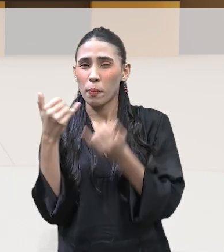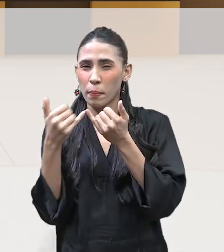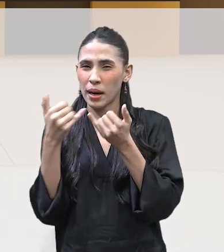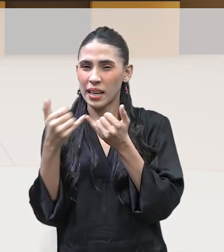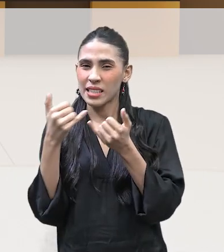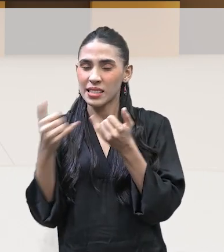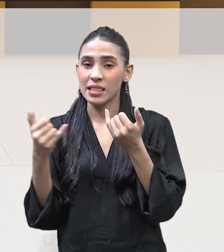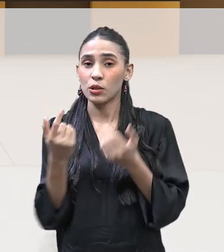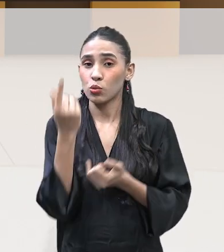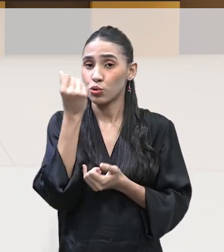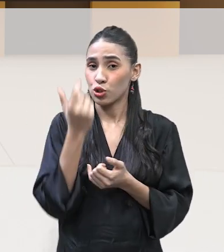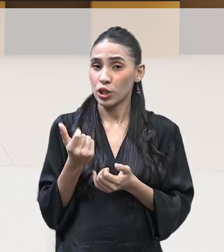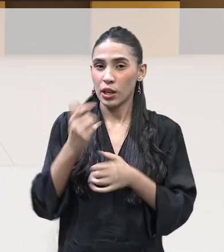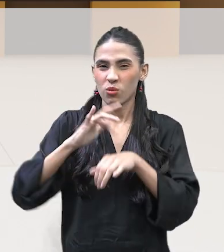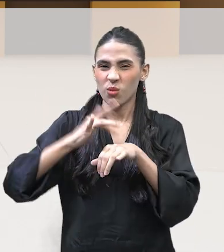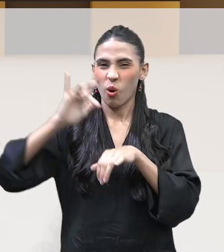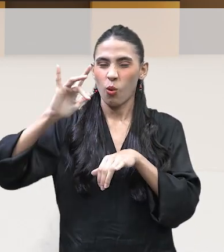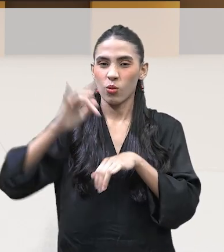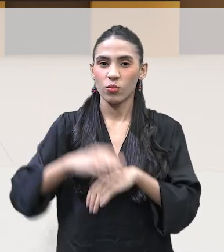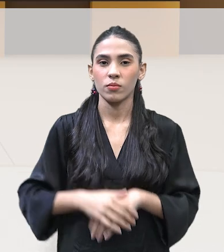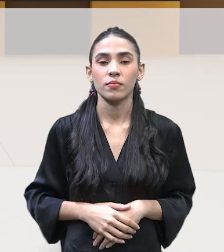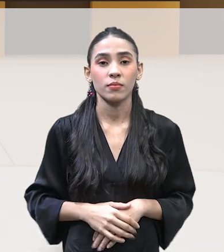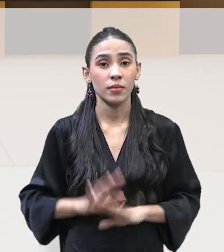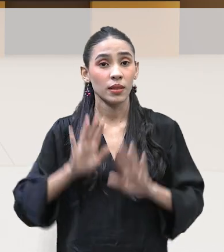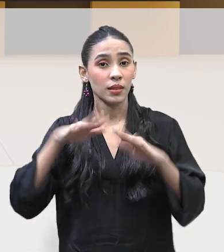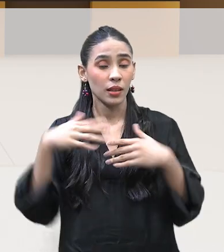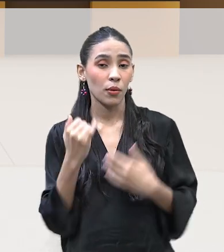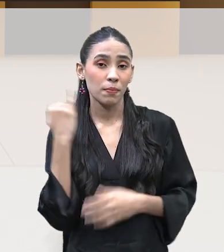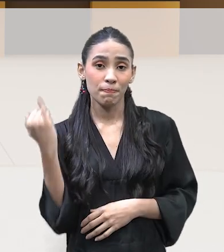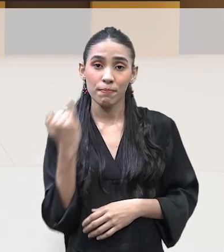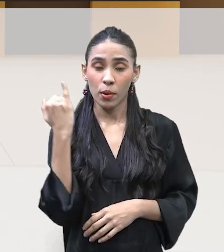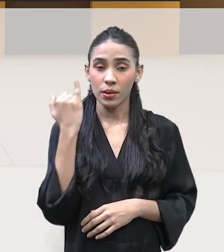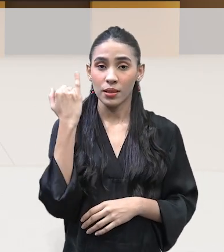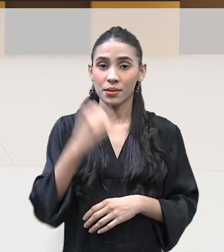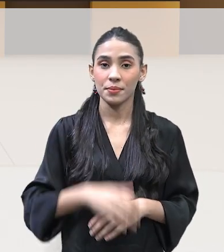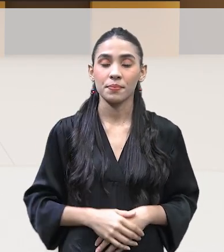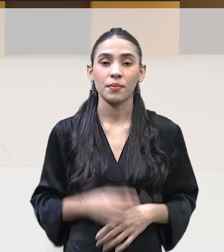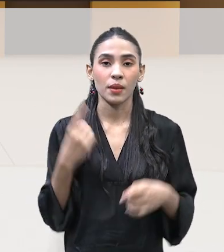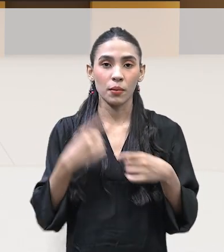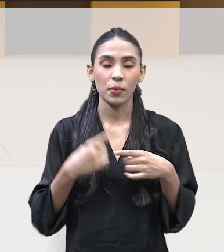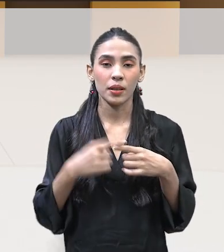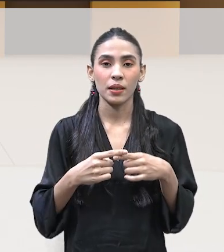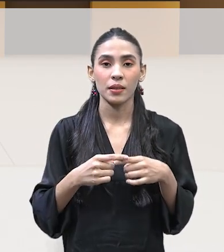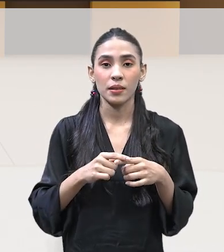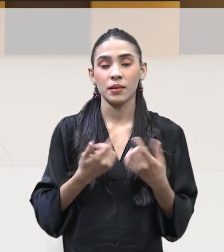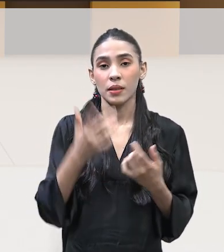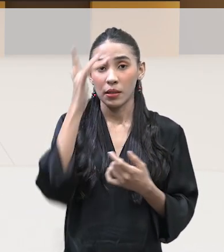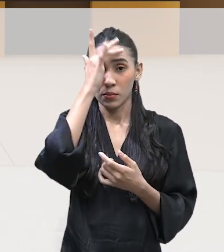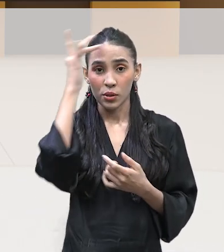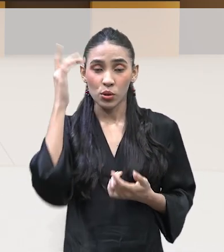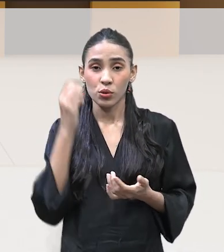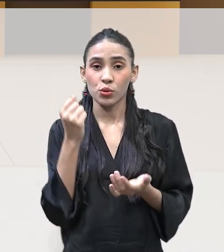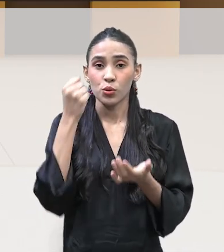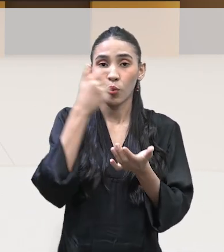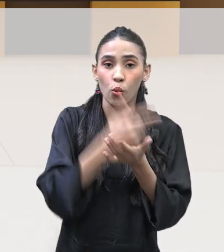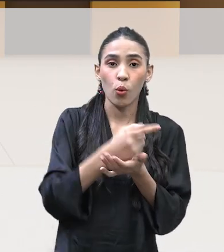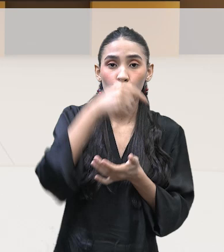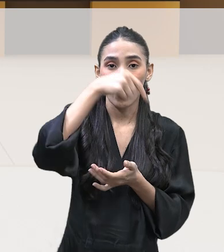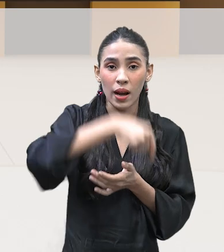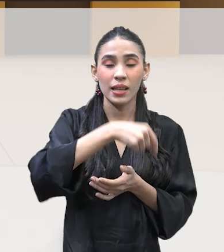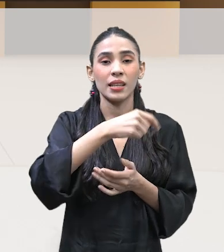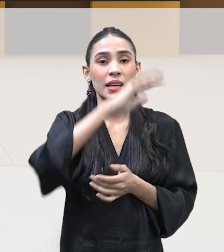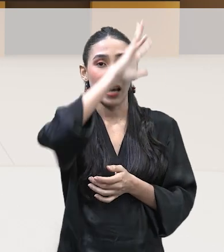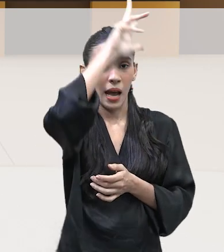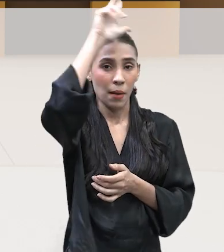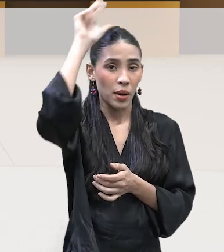uma pedra preciosa. Para você ver a importância disso, por quê? As pessoas compram esse produto agregado, é da Amazônia, é daquele